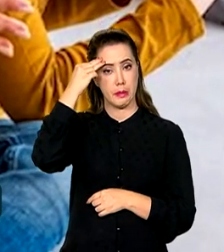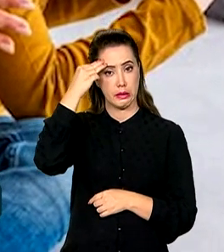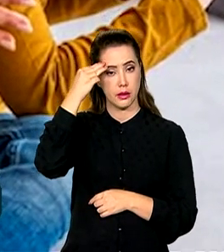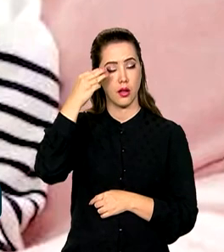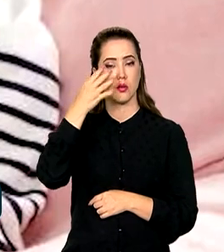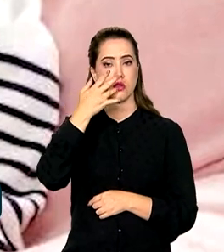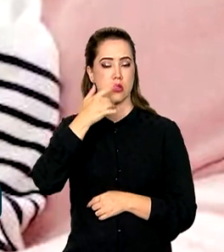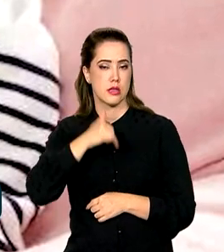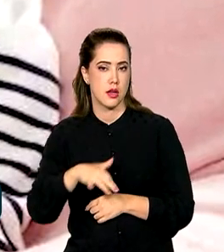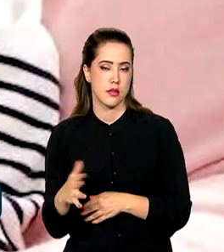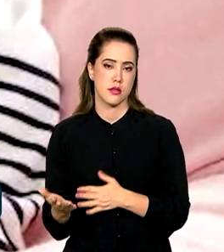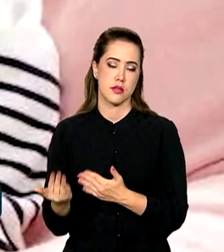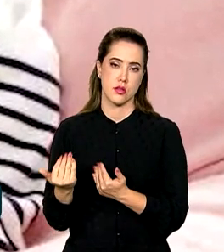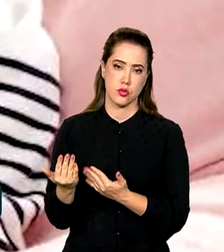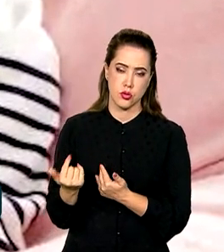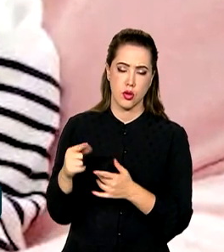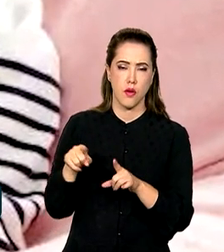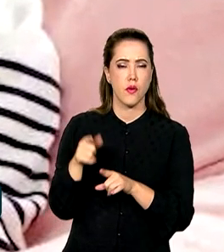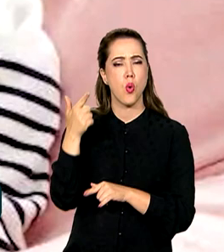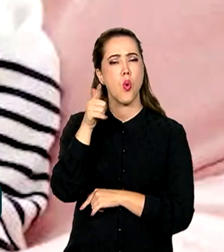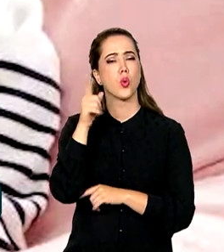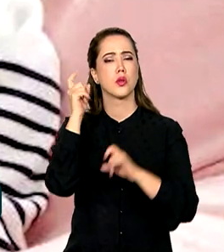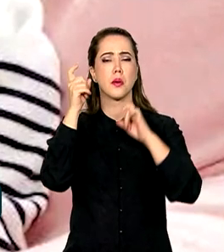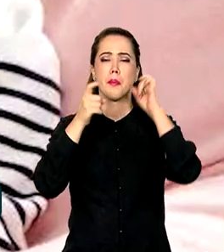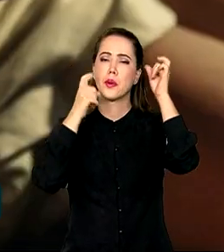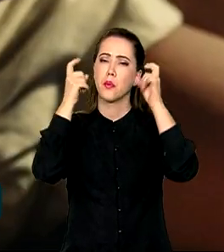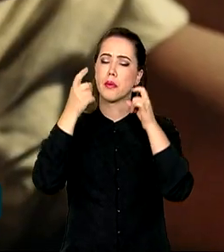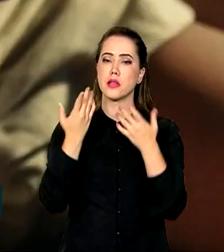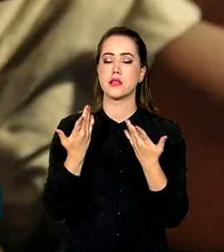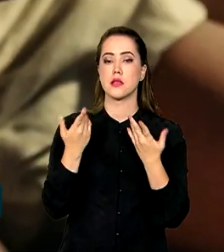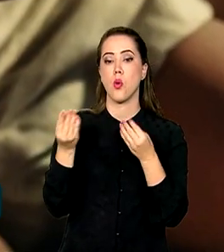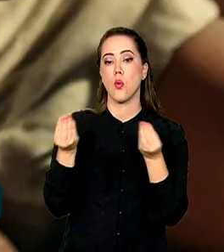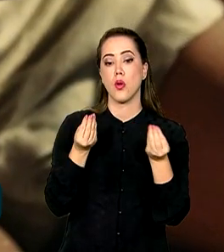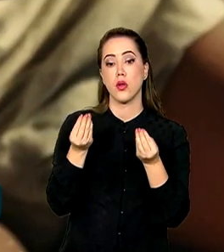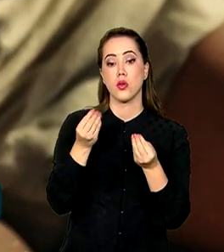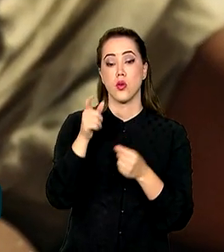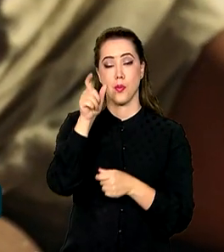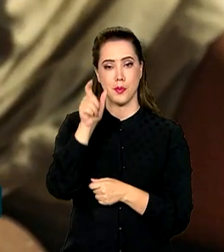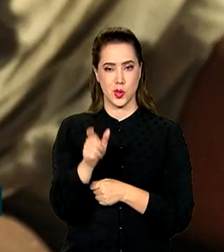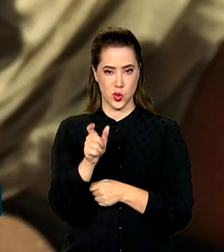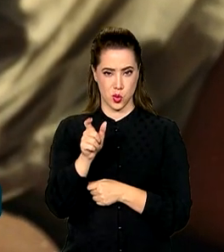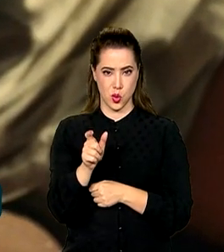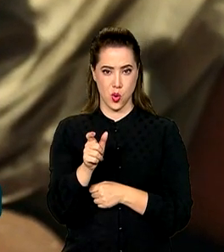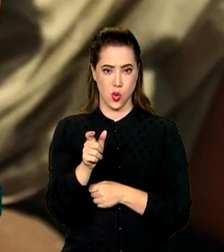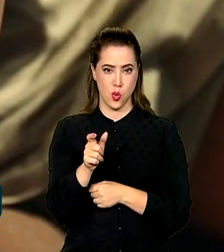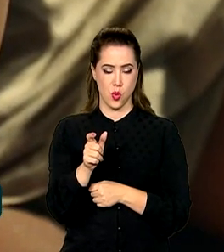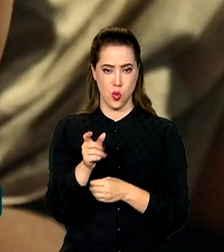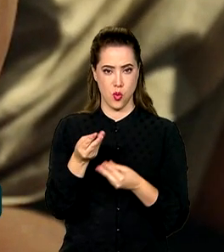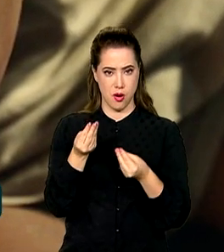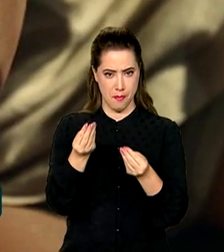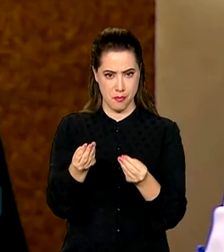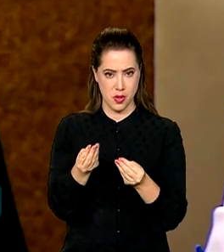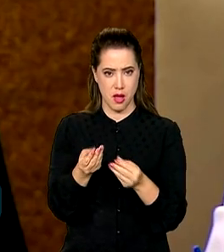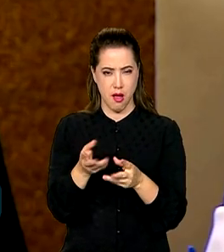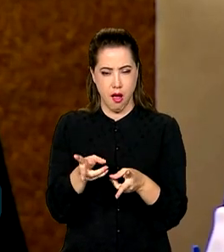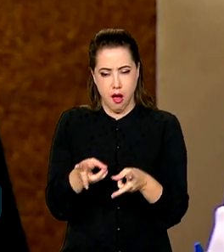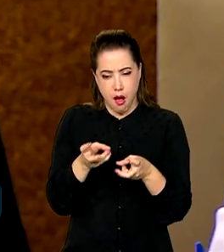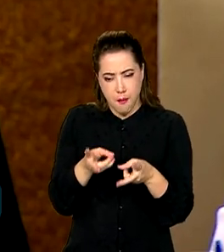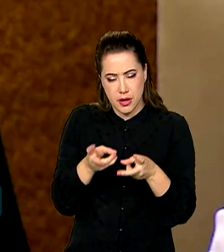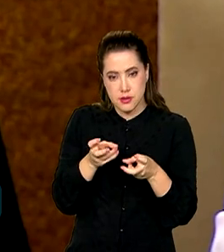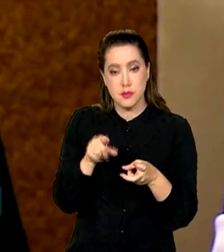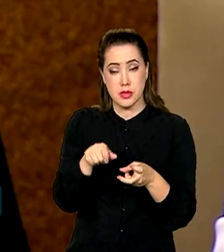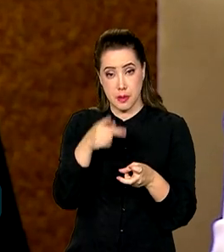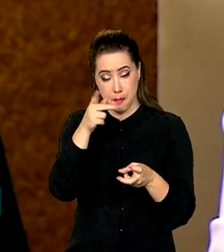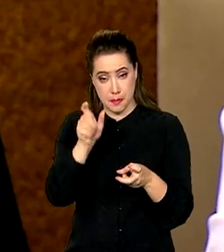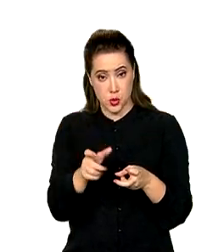adolescentes, outra preocupação é com o status de consumidor dado aos menores de idade. Código de